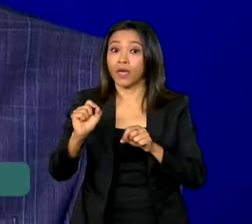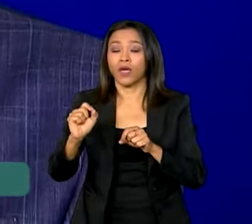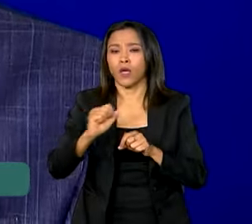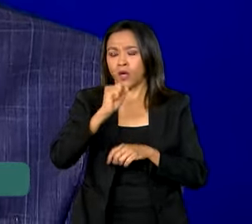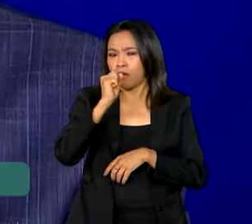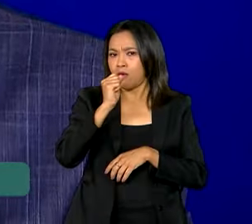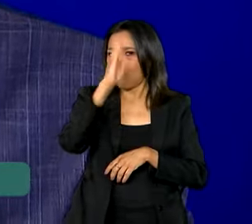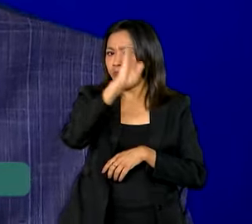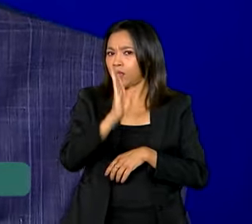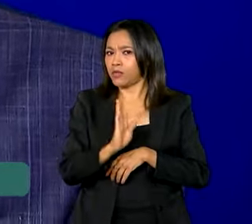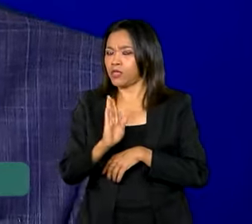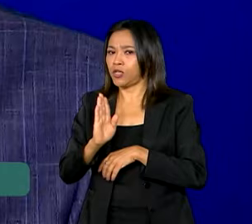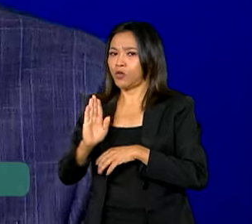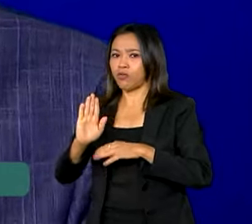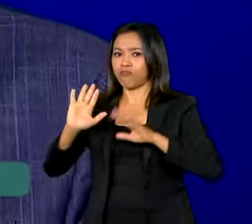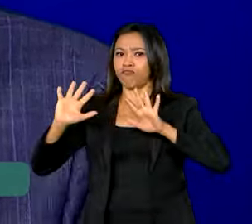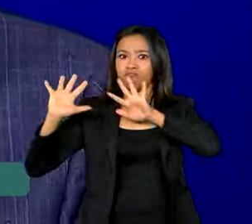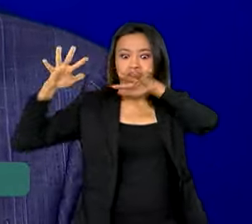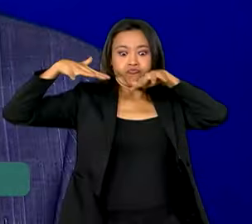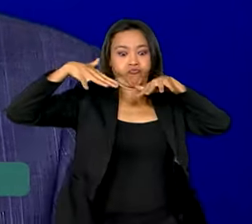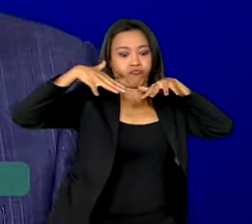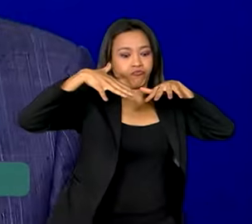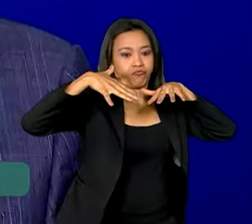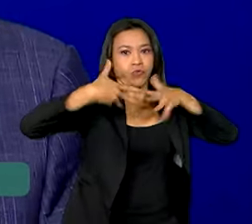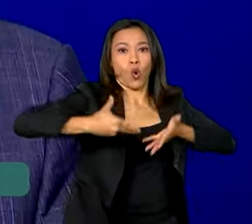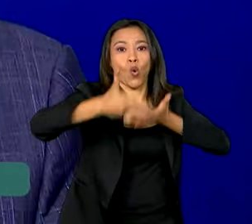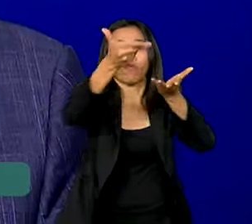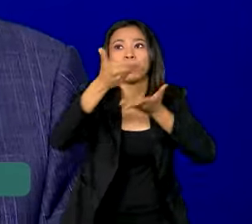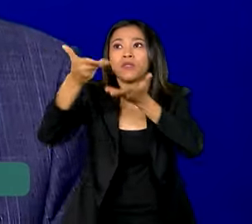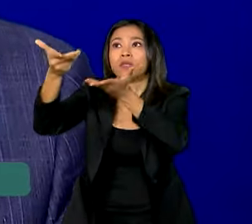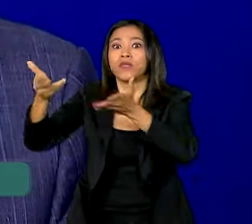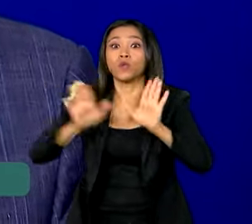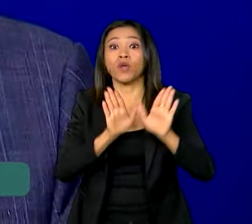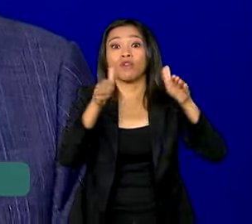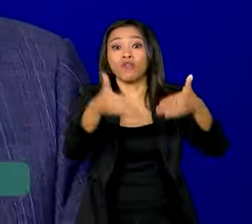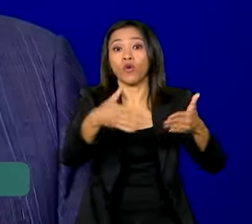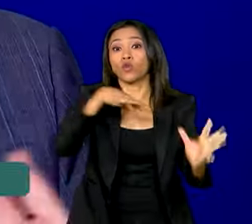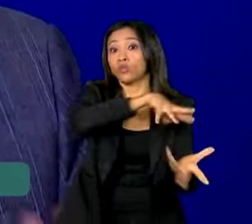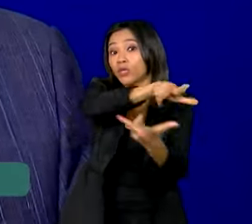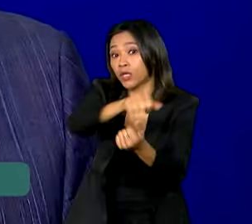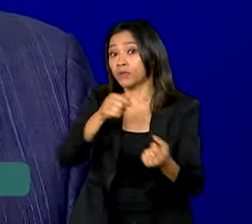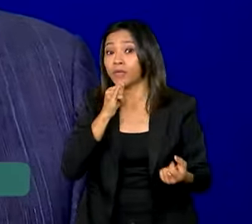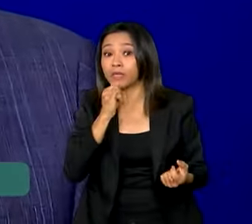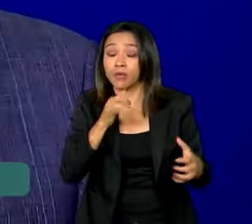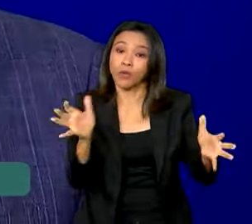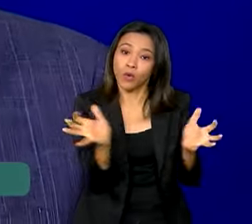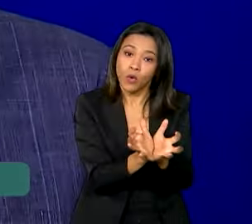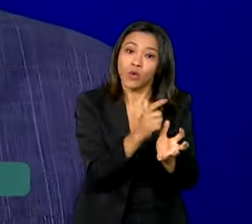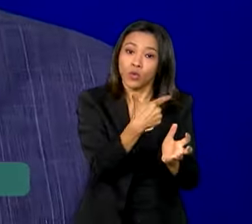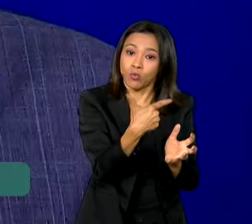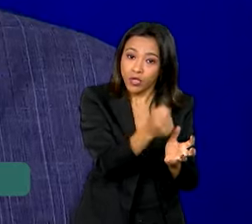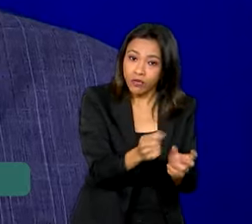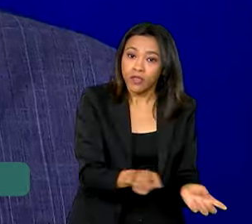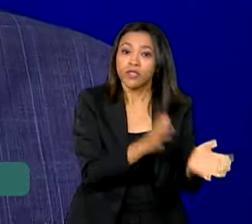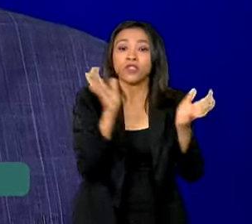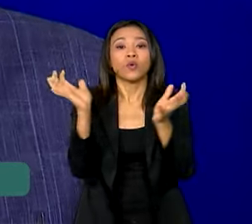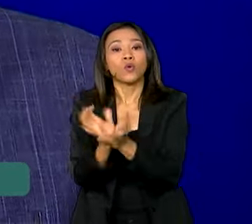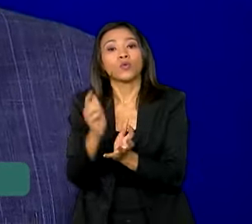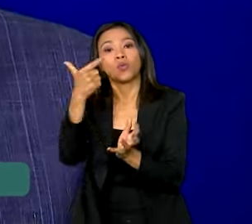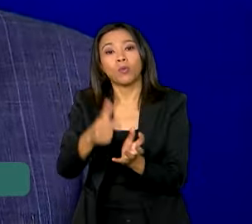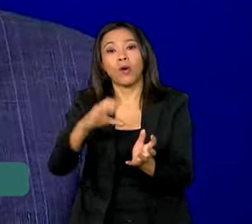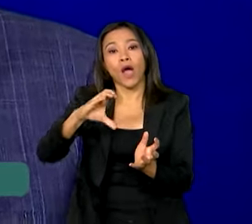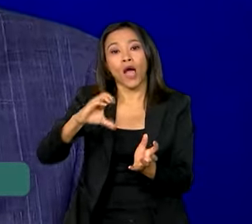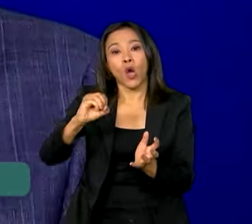em fóruns mundiais importantes, como a presidência temporária do G20, a COP30 no ano que vem